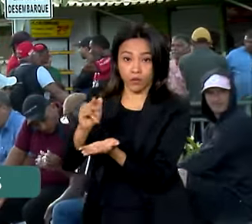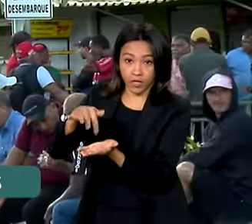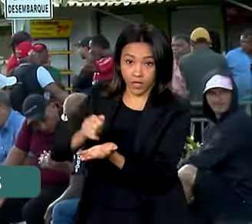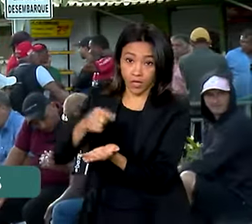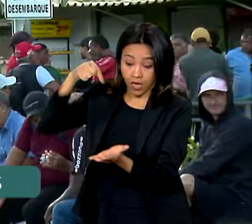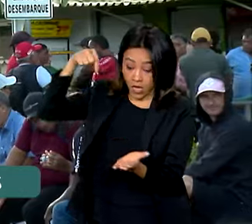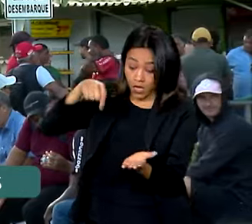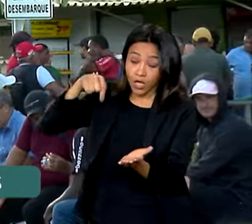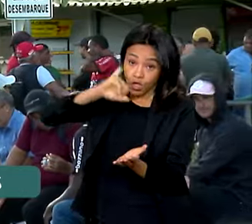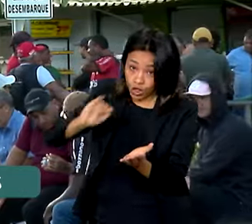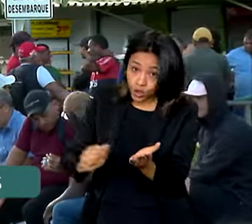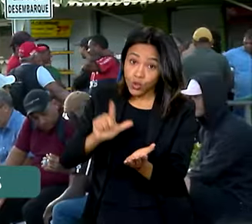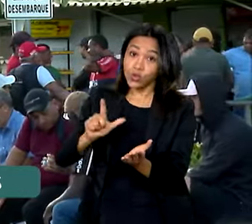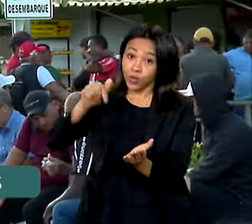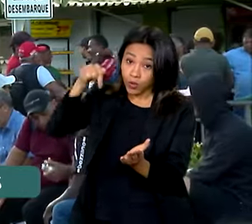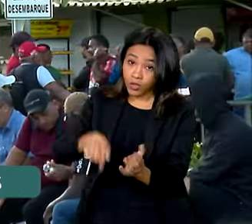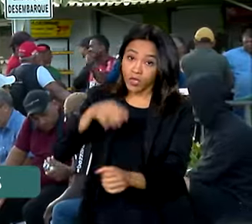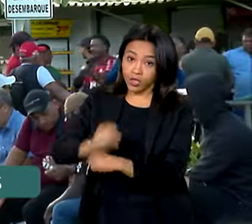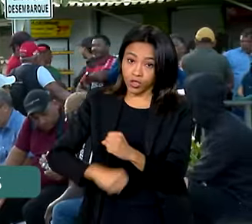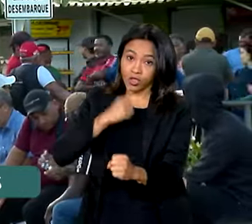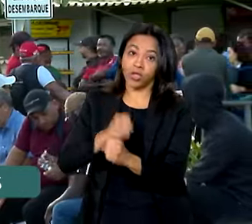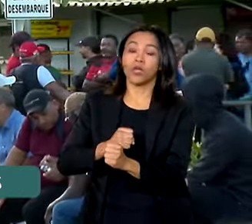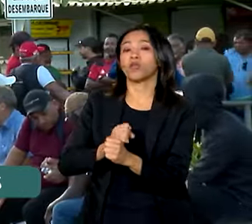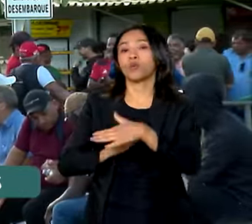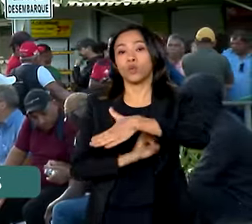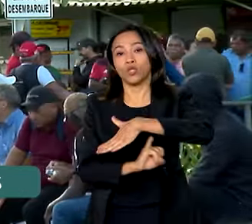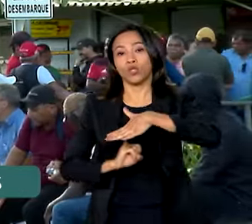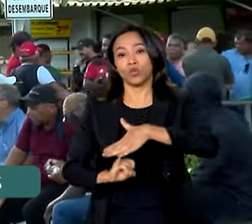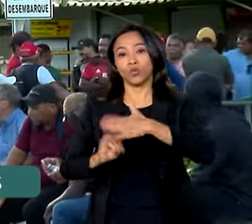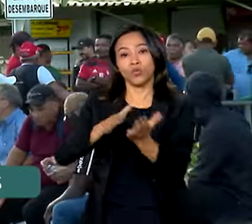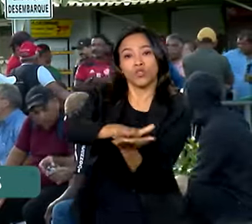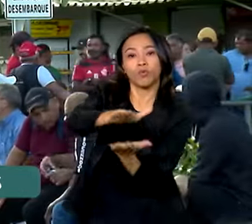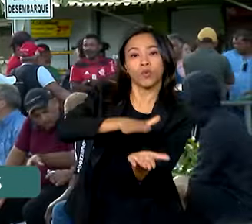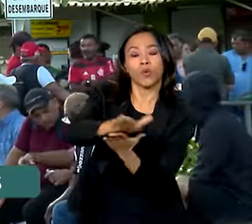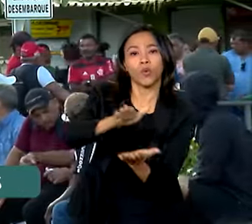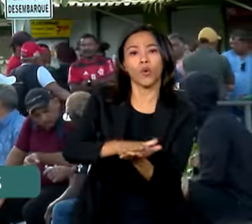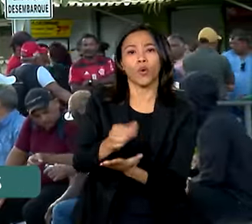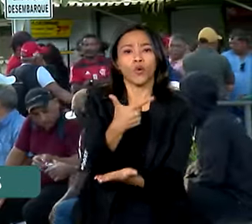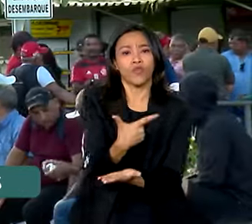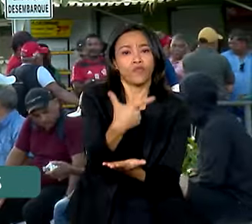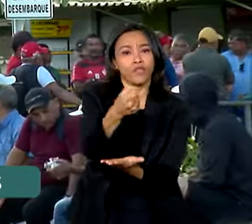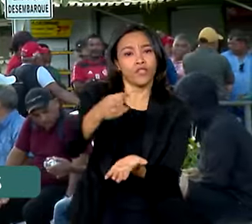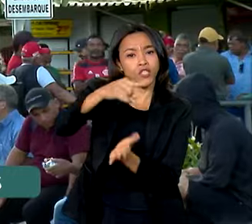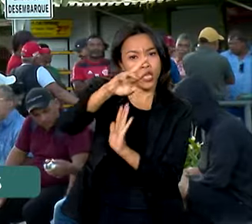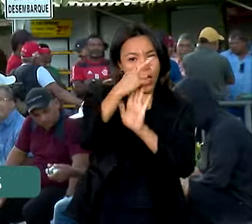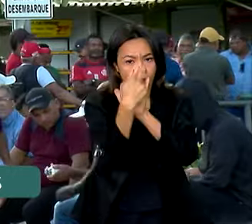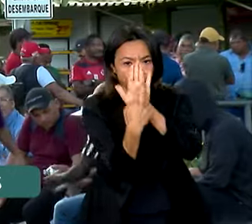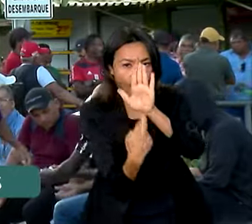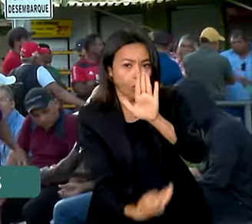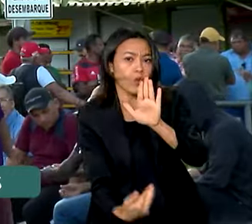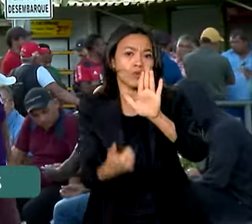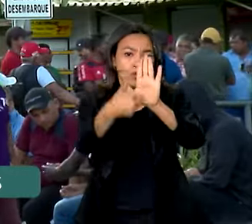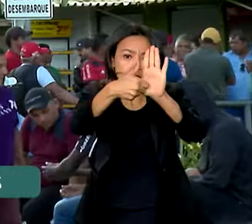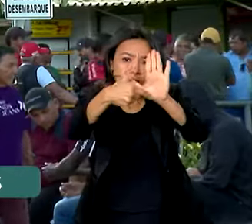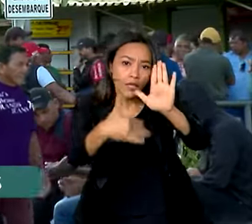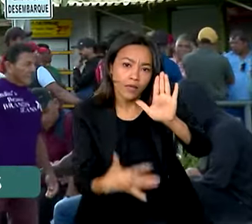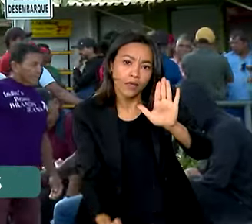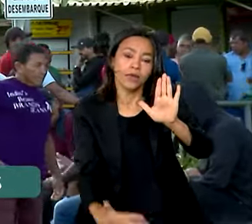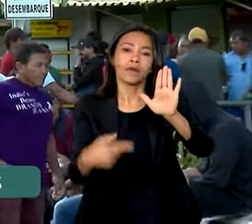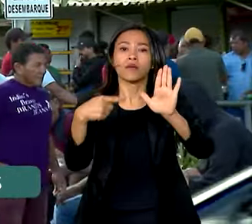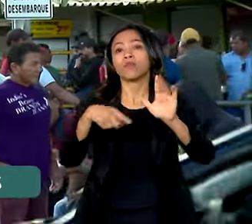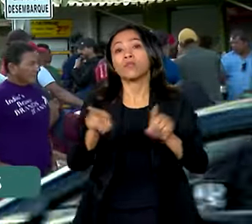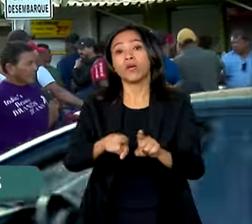julho deste ano, o Instituto publicou 20 relatórios técnicos de identificação e delimitação, 60